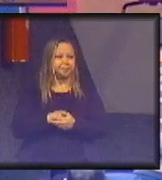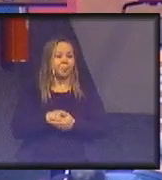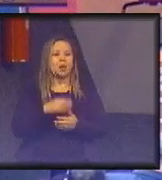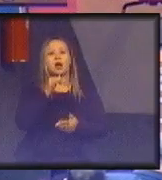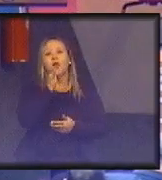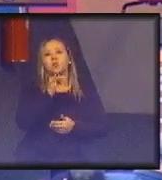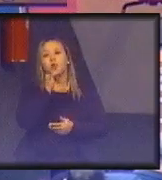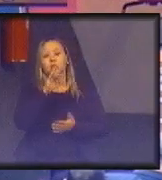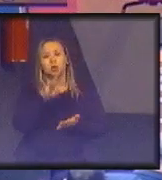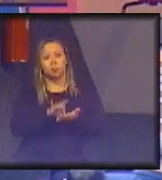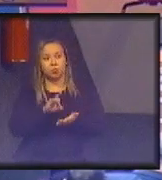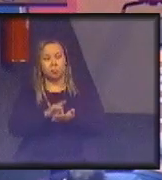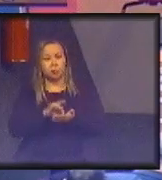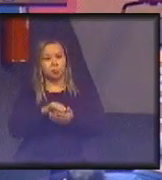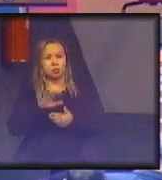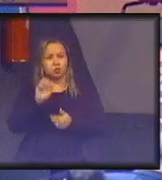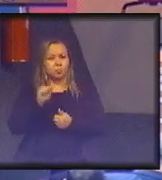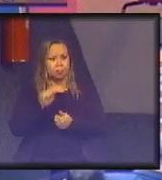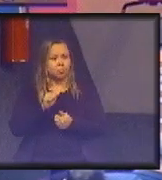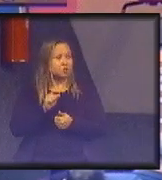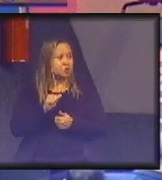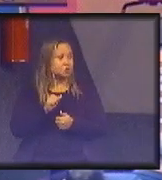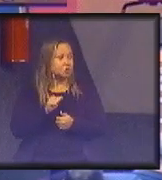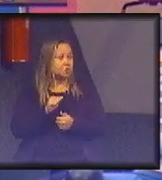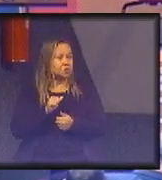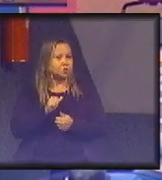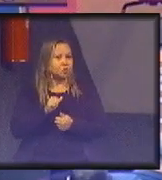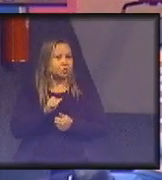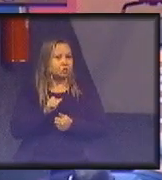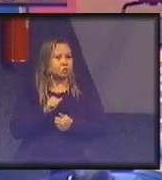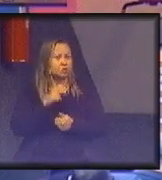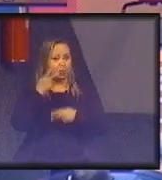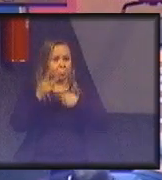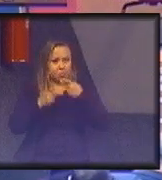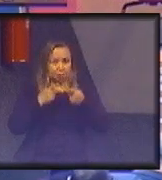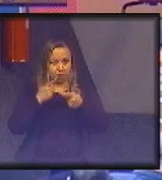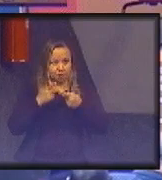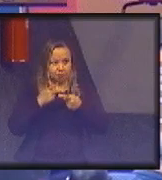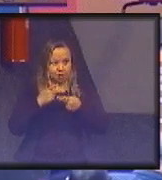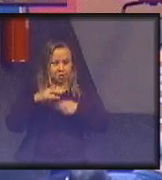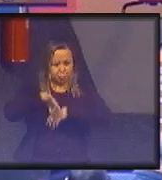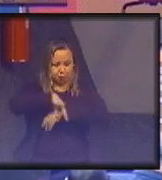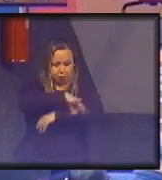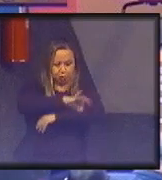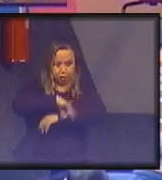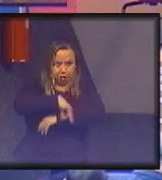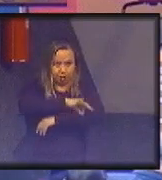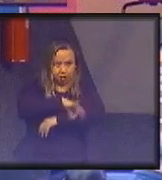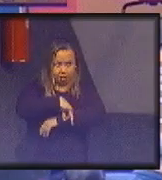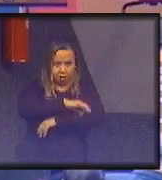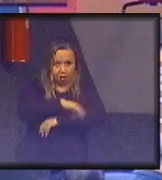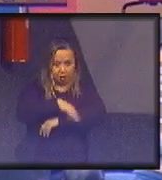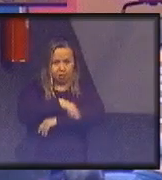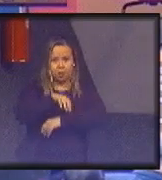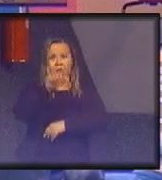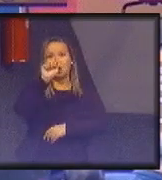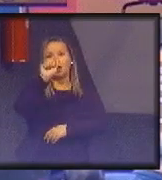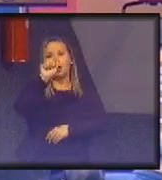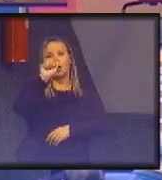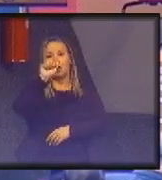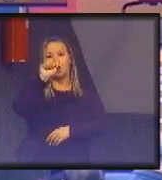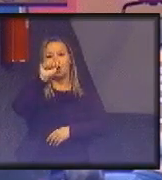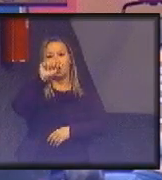pega a pá de uma eólica e vai descobrir que o engenheiro que desenhou aquela eólica ele se inspirou num